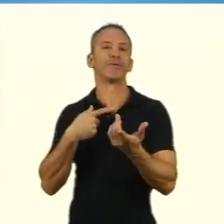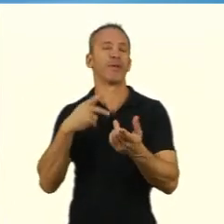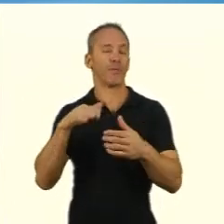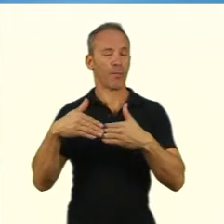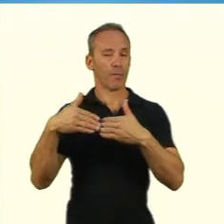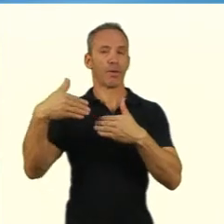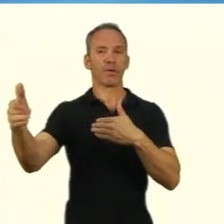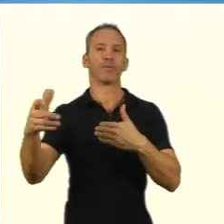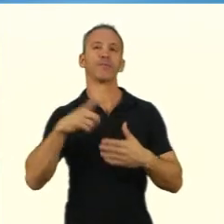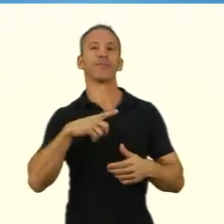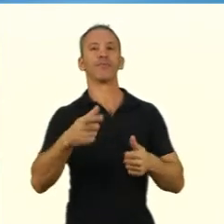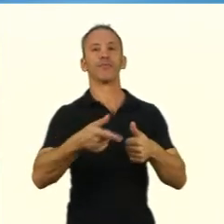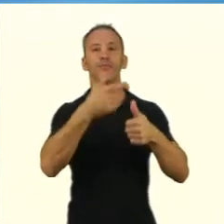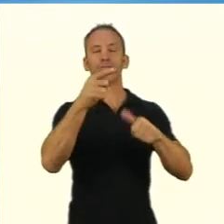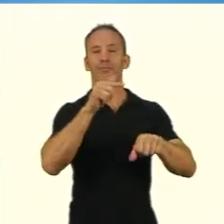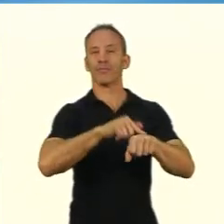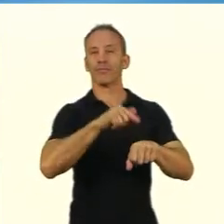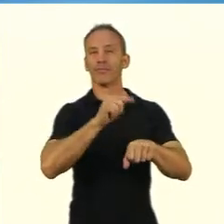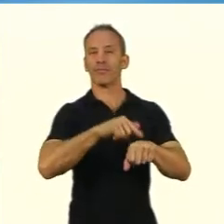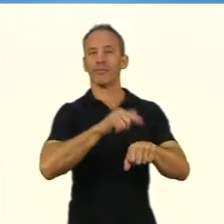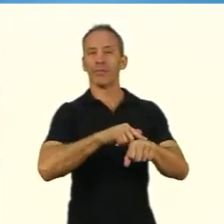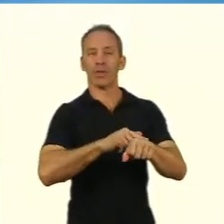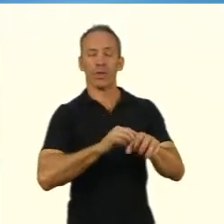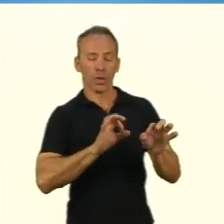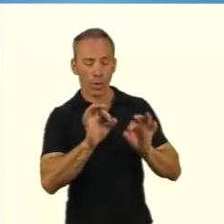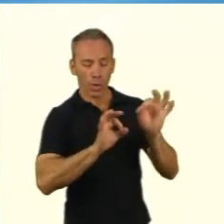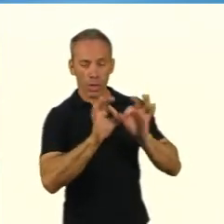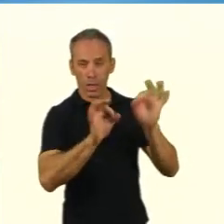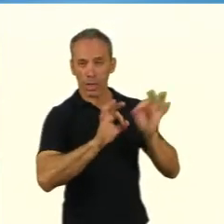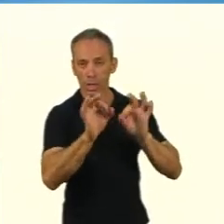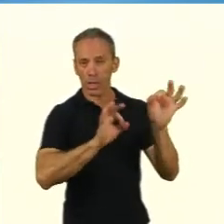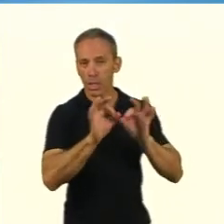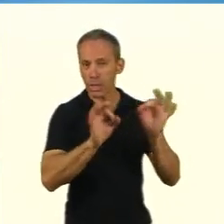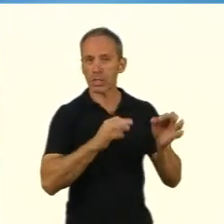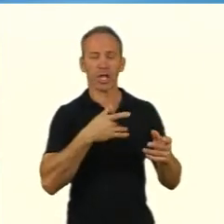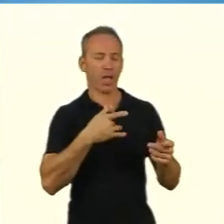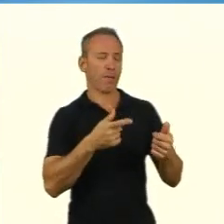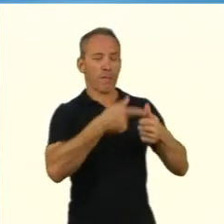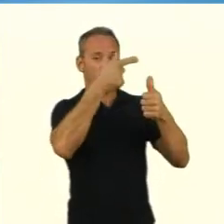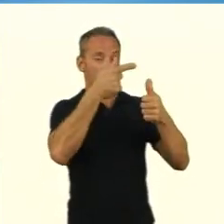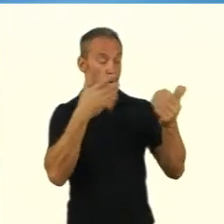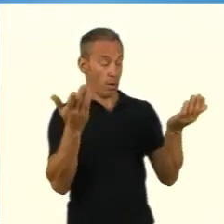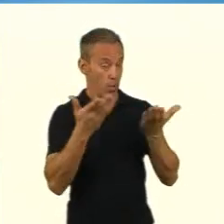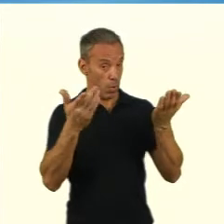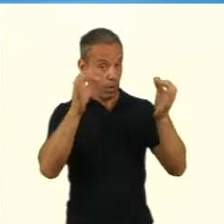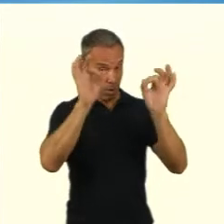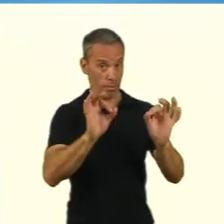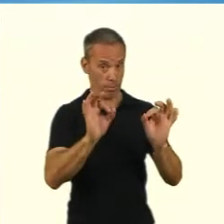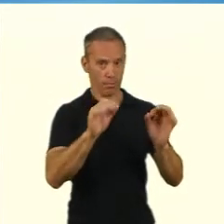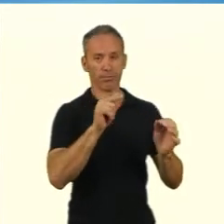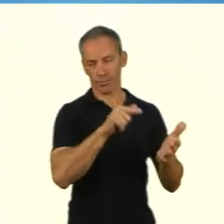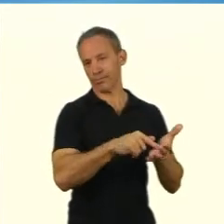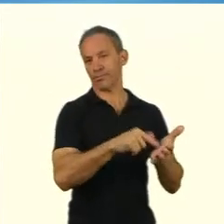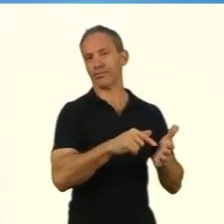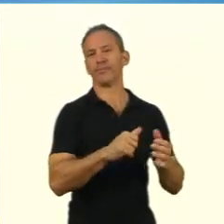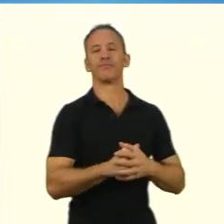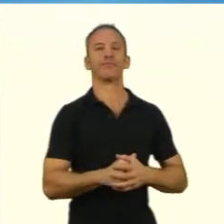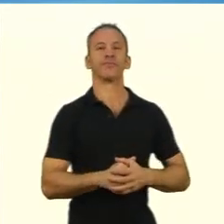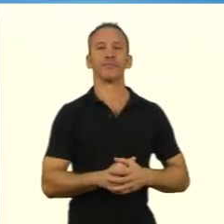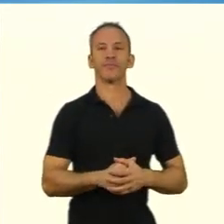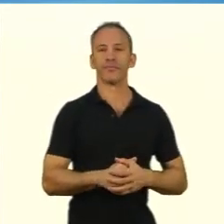primeiro momento para você resolver os problemas é você